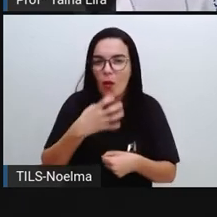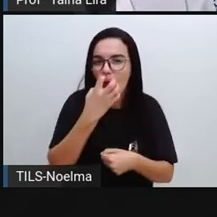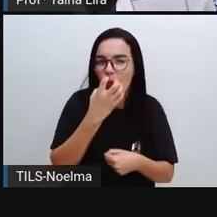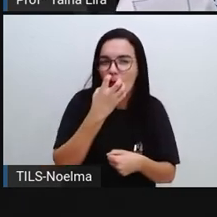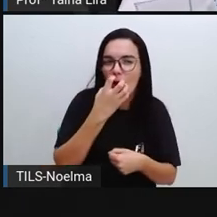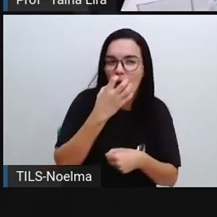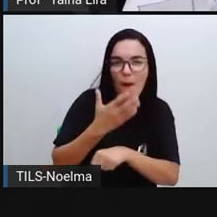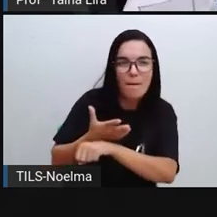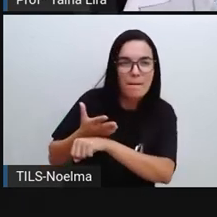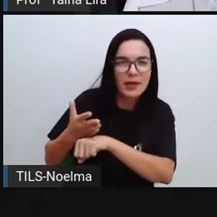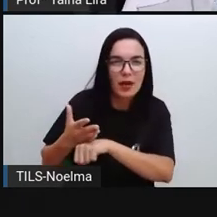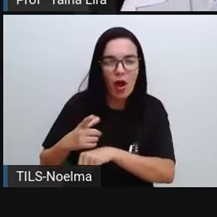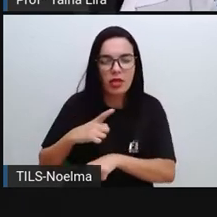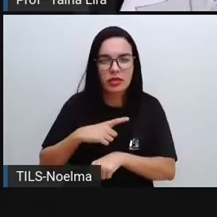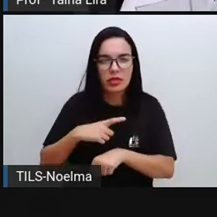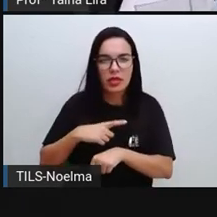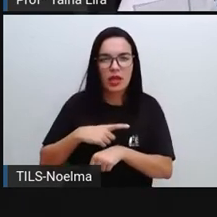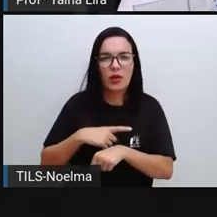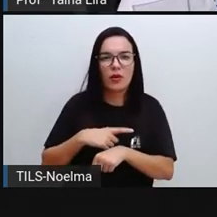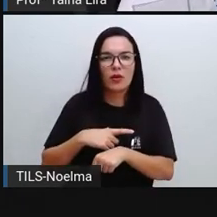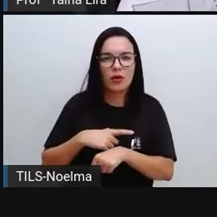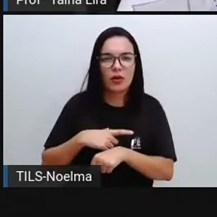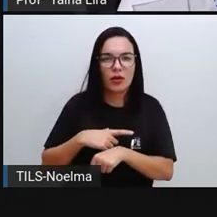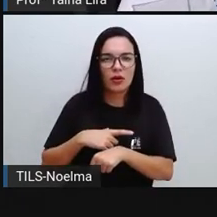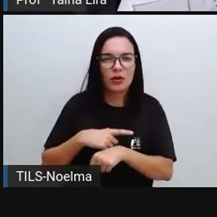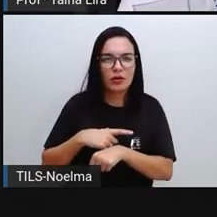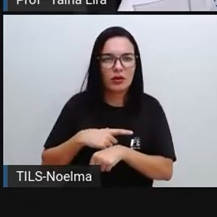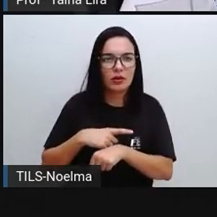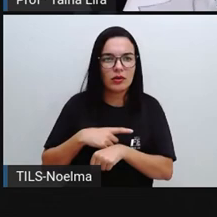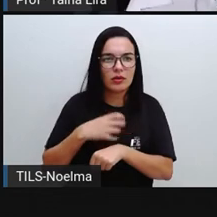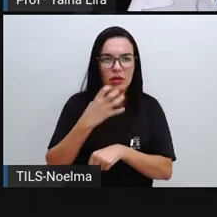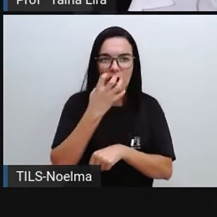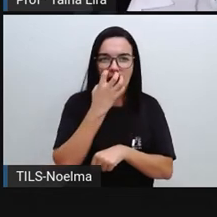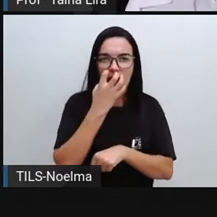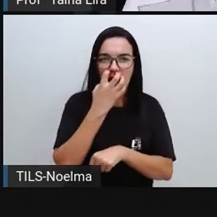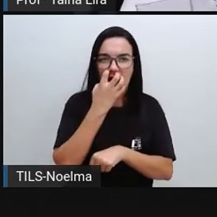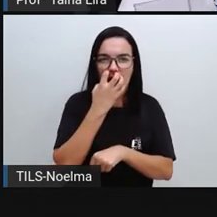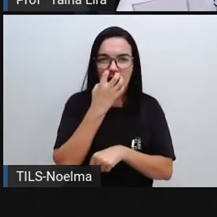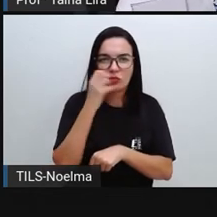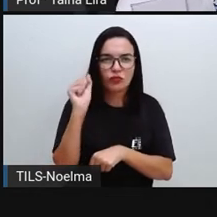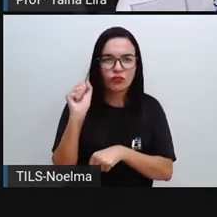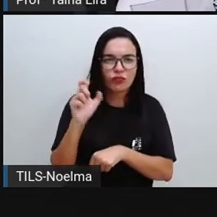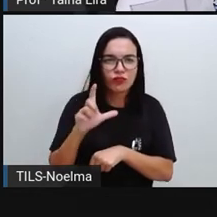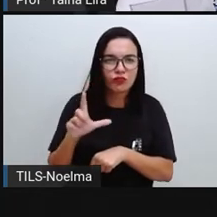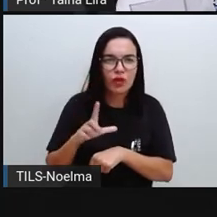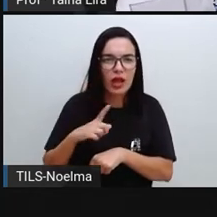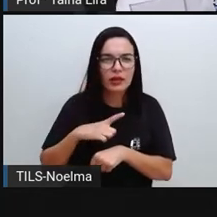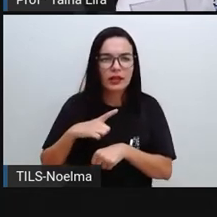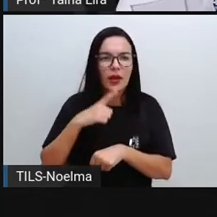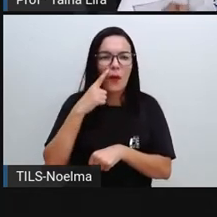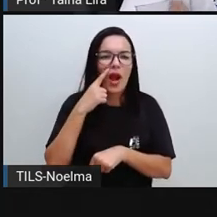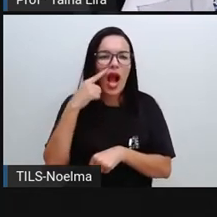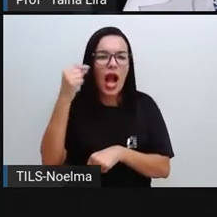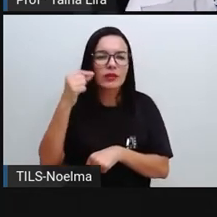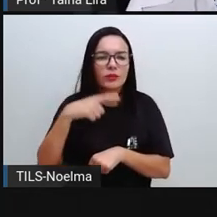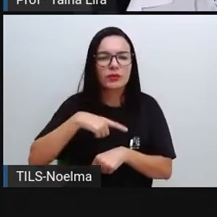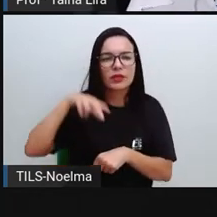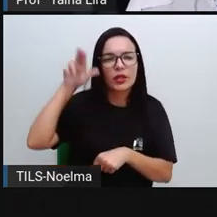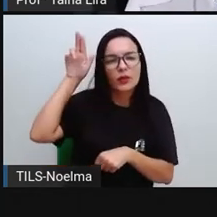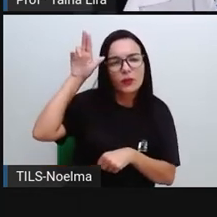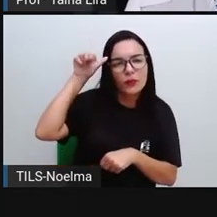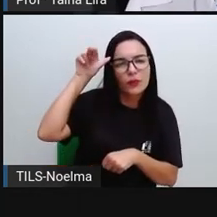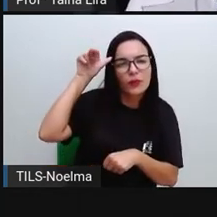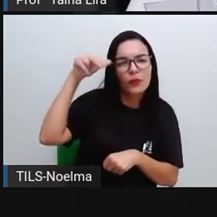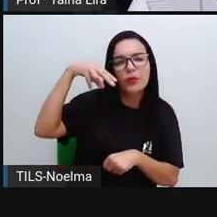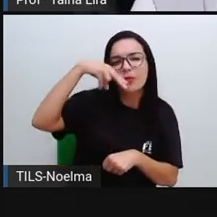tem outra que tem um cachorrinho azul, tem outra, ó, que tem um gato, tem outra que tem um coelho, tem uma que tem uma tartaruguinha,